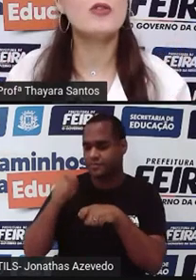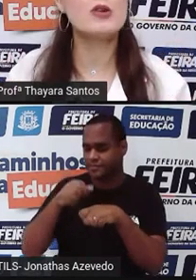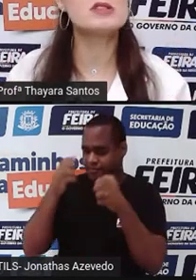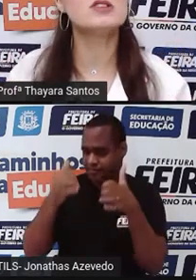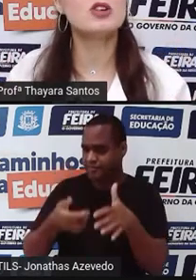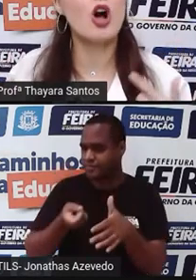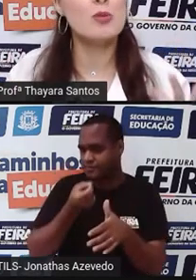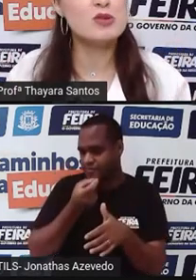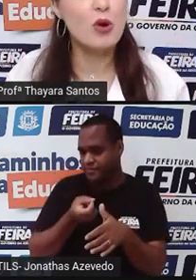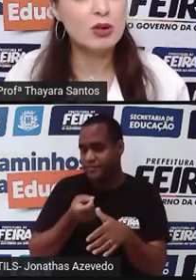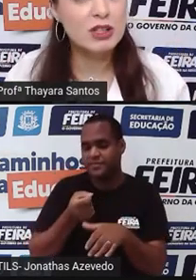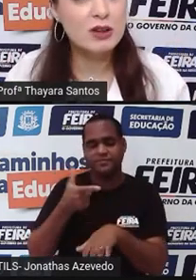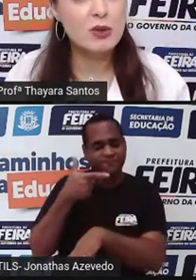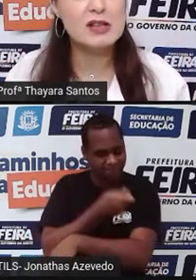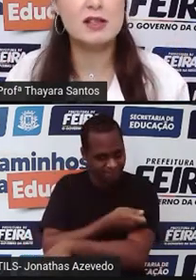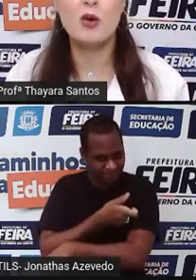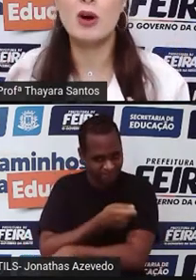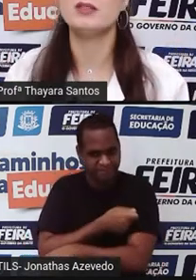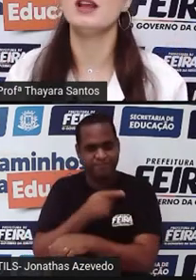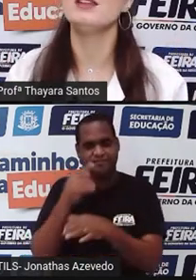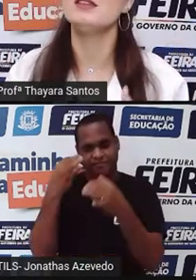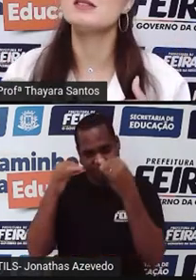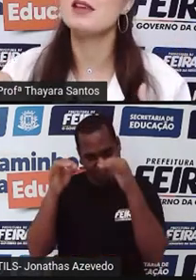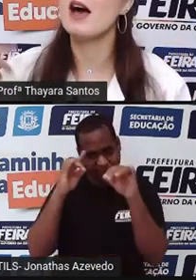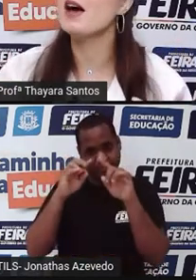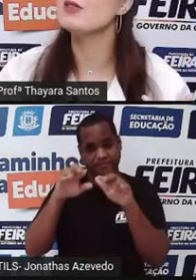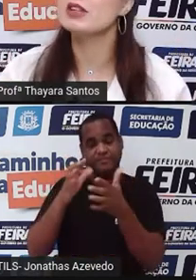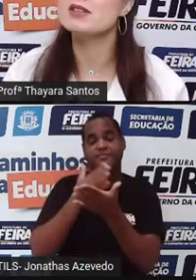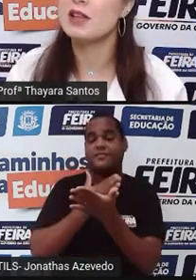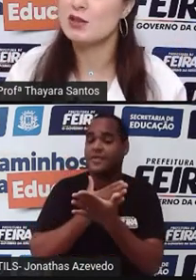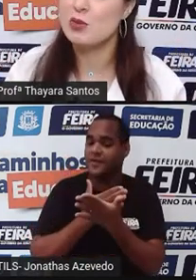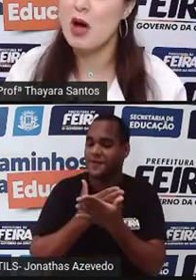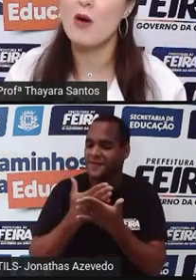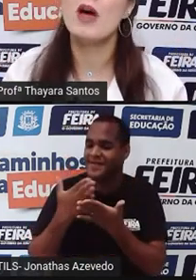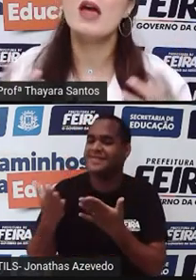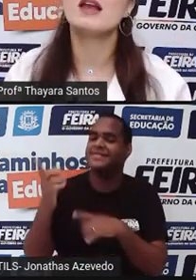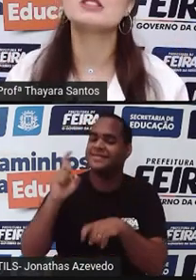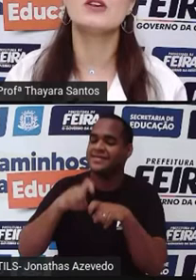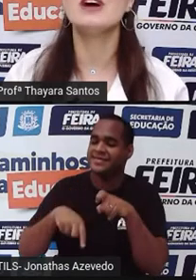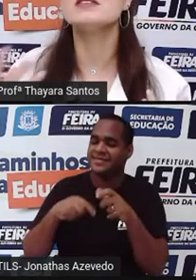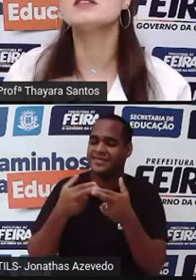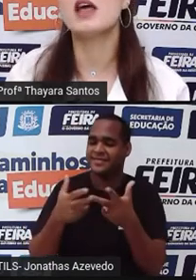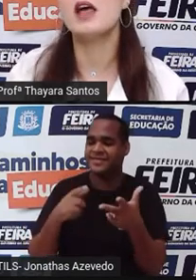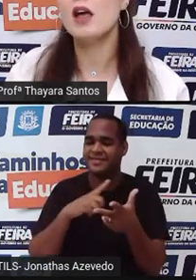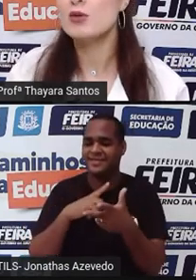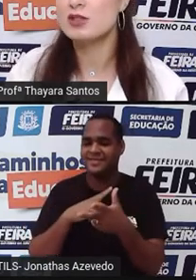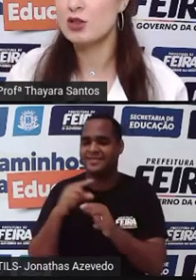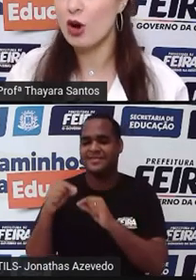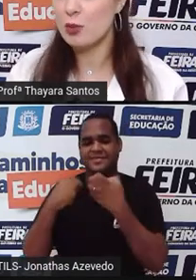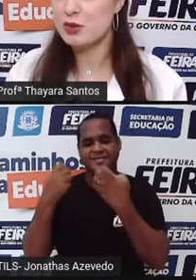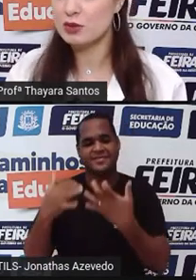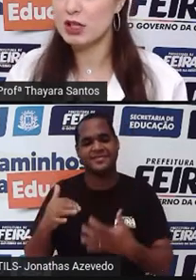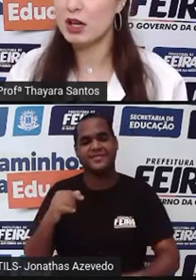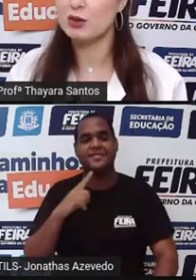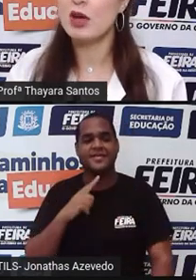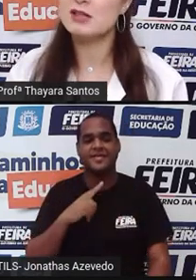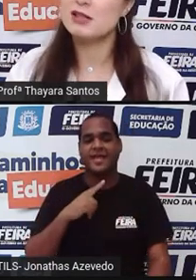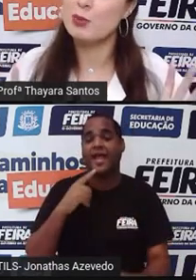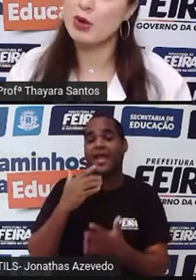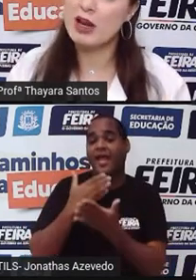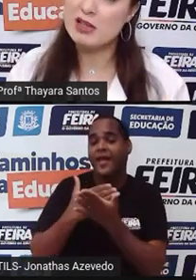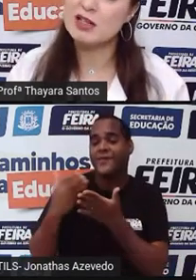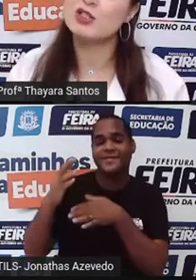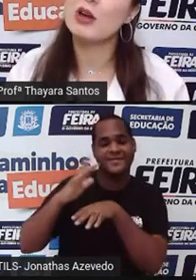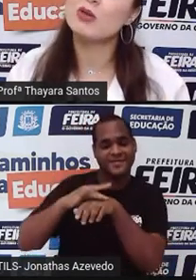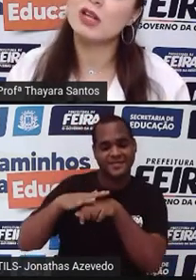desenvolver os anticorpos contra a doença, e quando ela iniciar a vida sexual, ela já vai ter os anticorpos contra aquela doença.